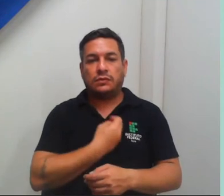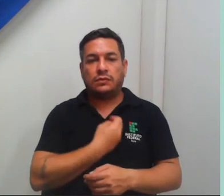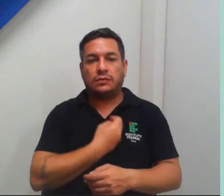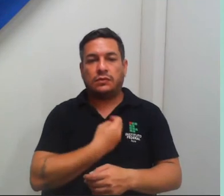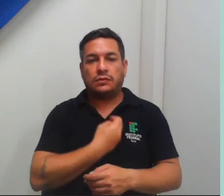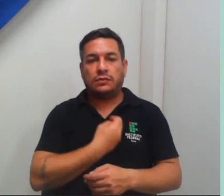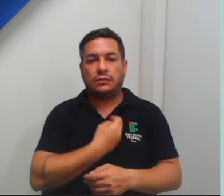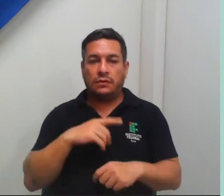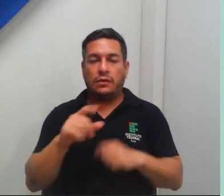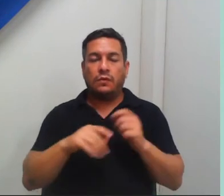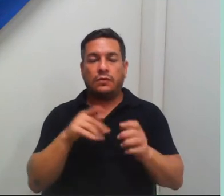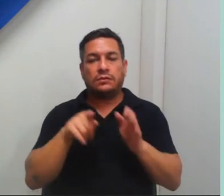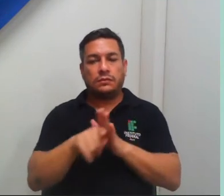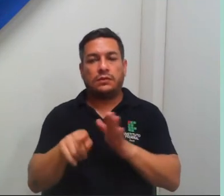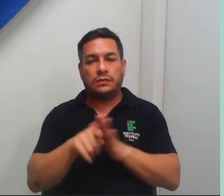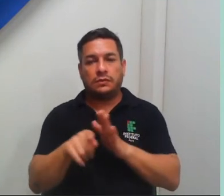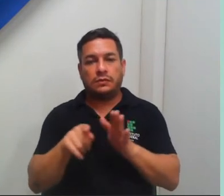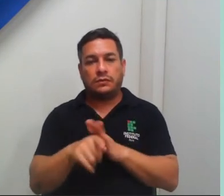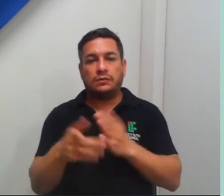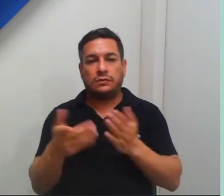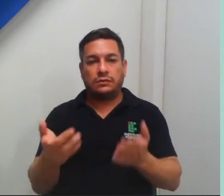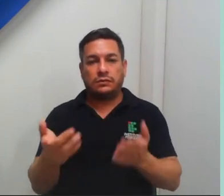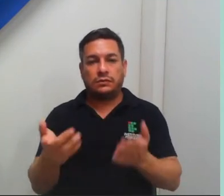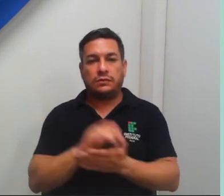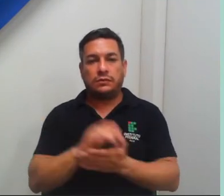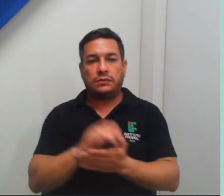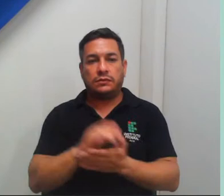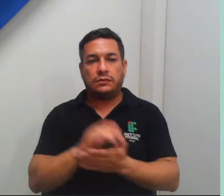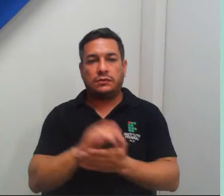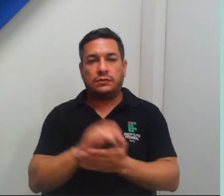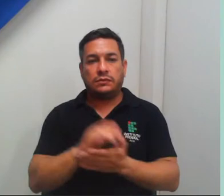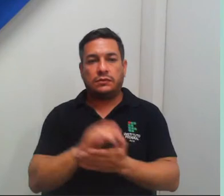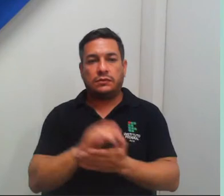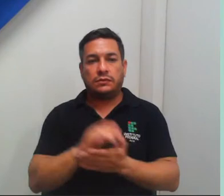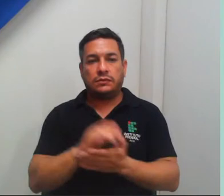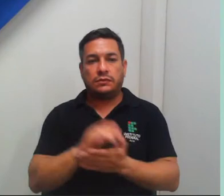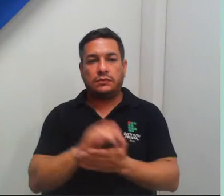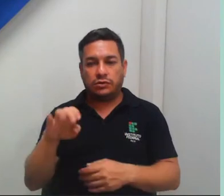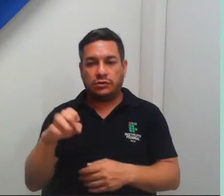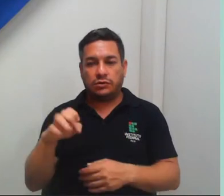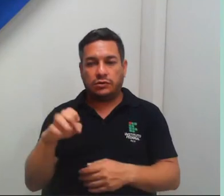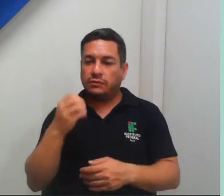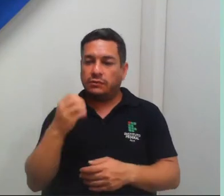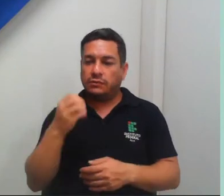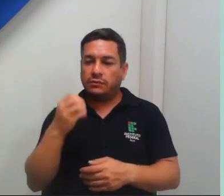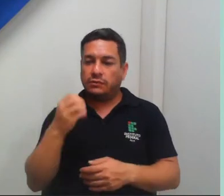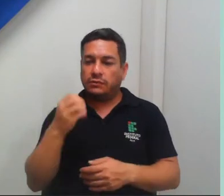indagações. No mais, professora Tatiana, seja bem-vinda, e com você.